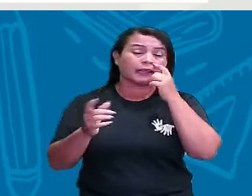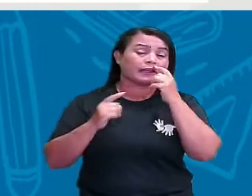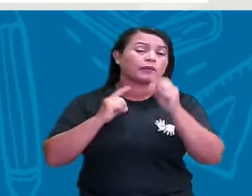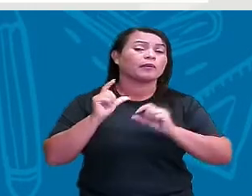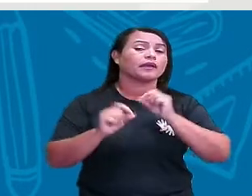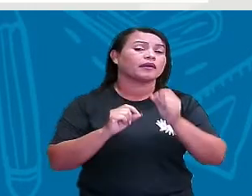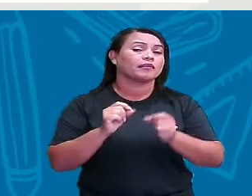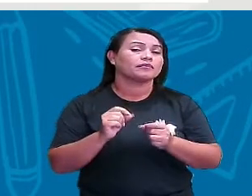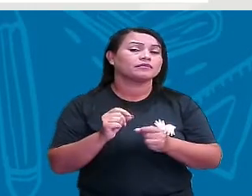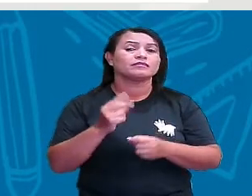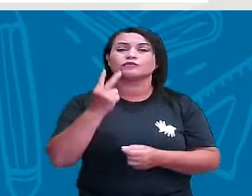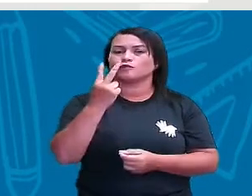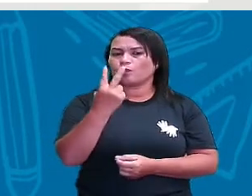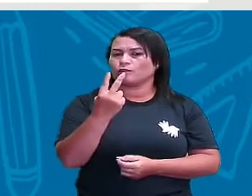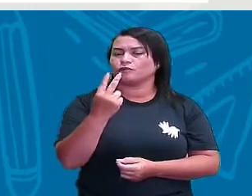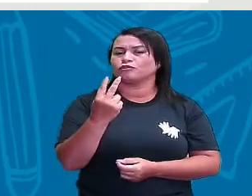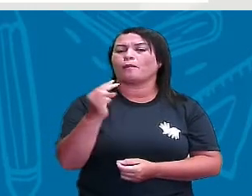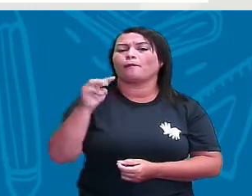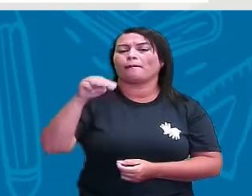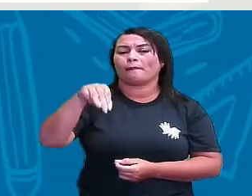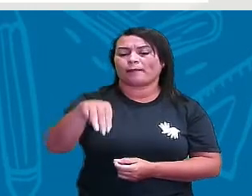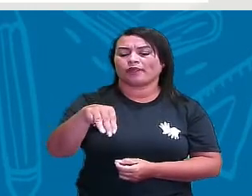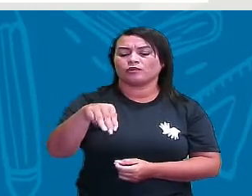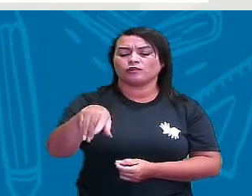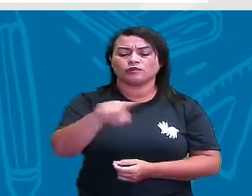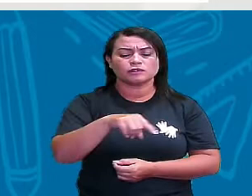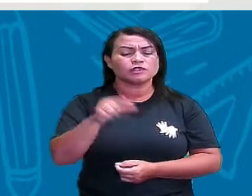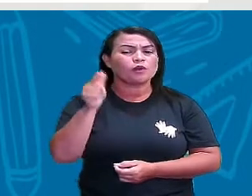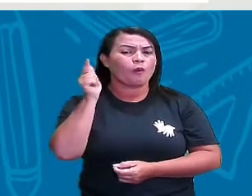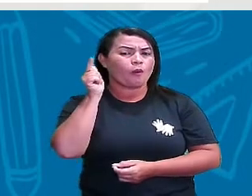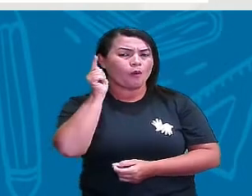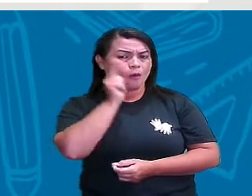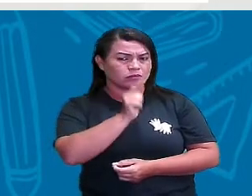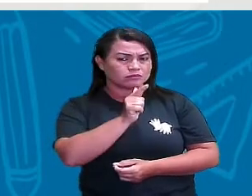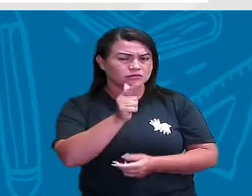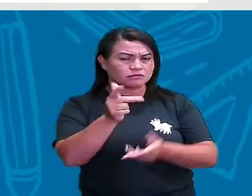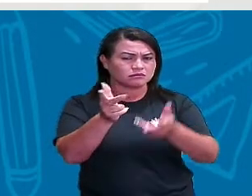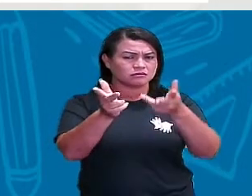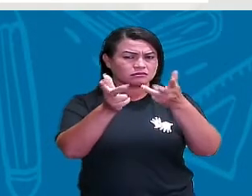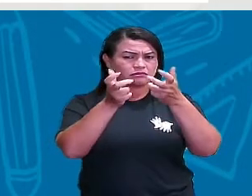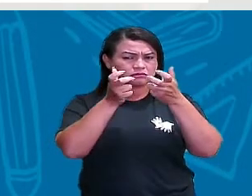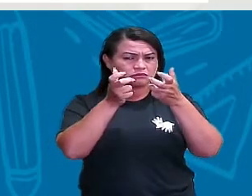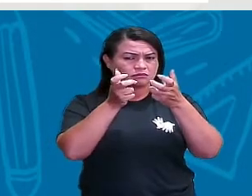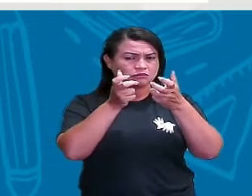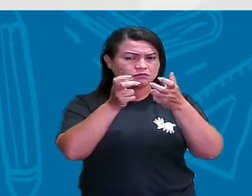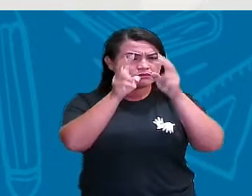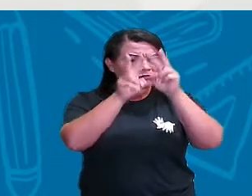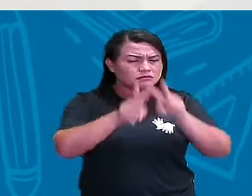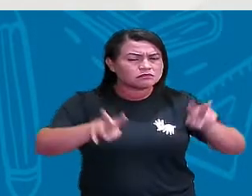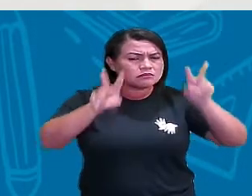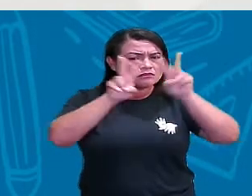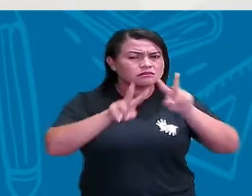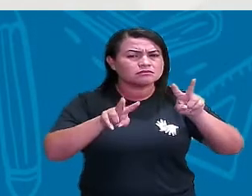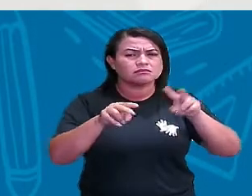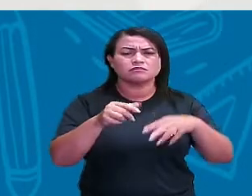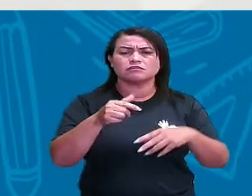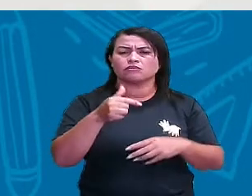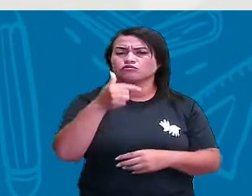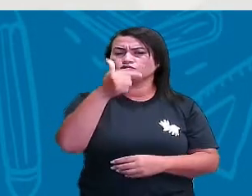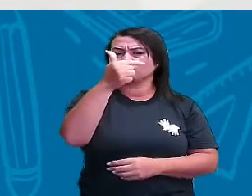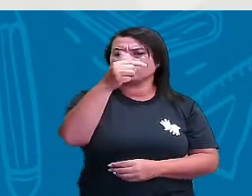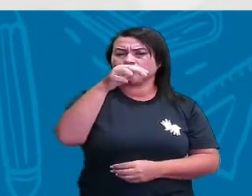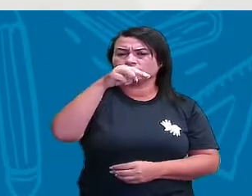tem 2 metros. Você consegue visualizar esses 2 metros, você consegue